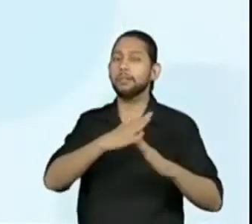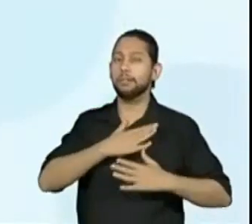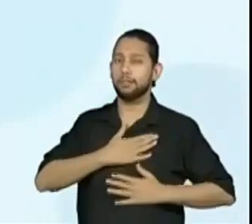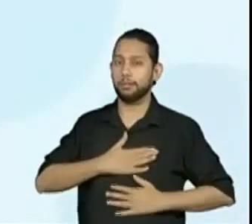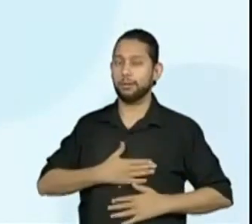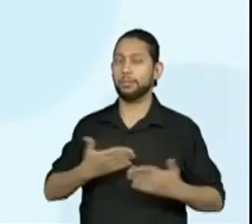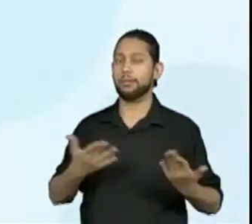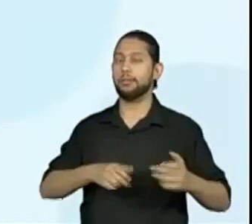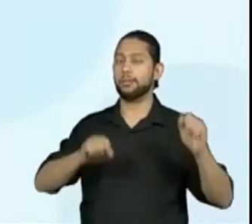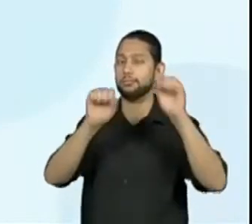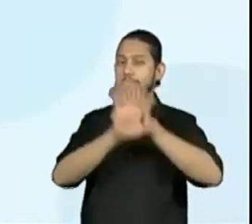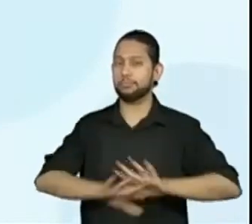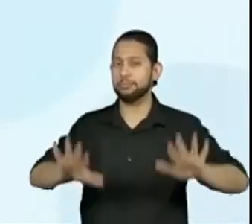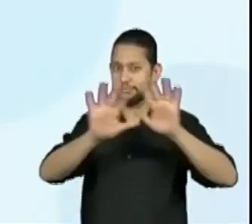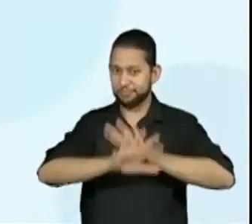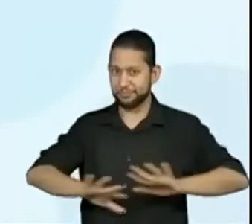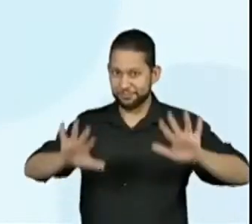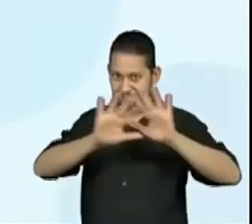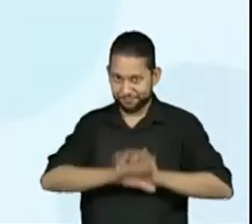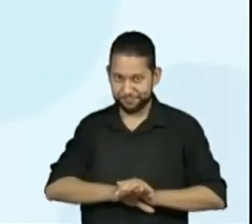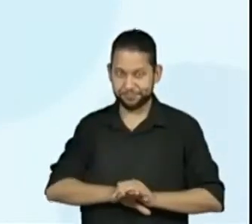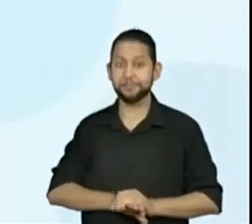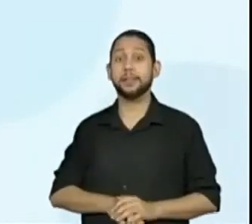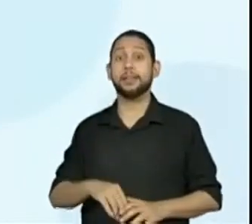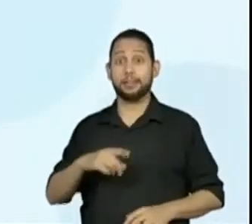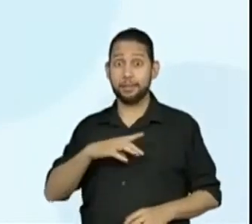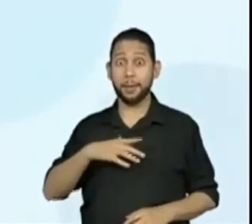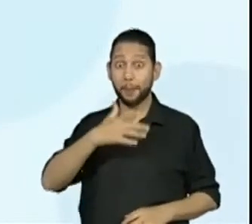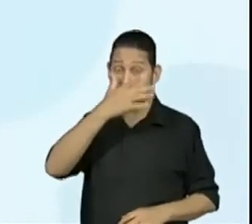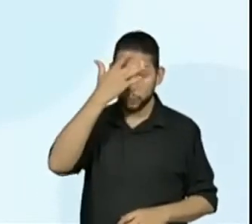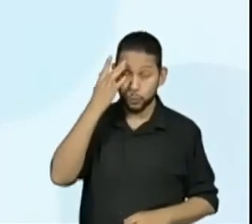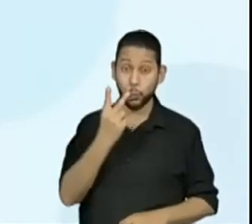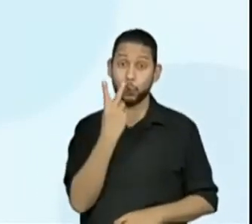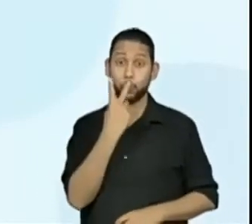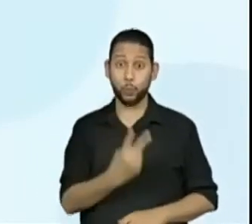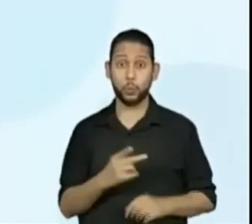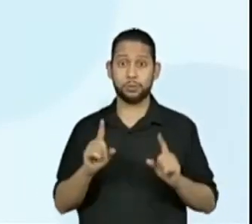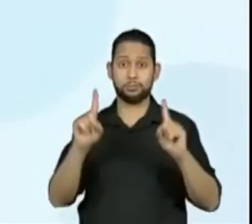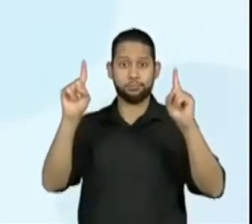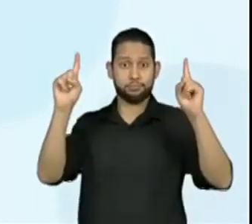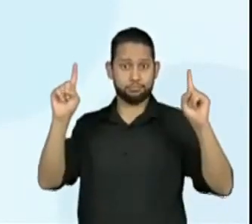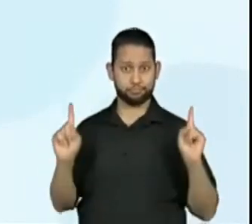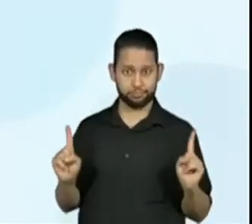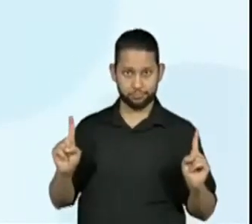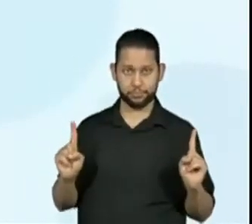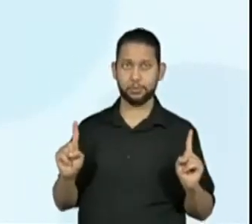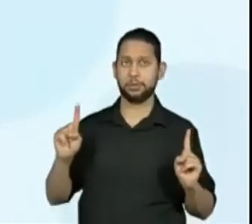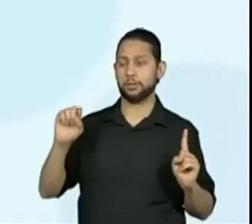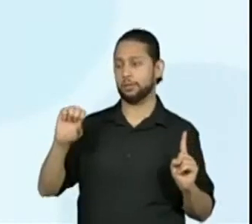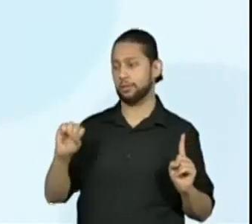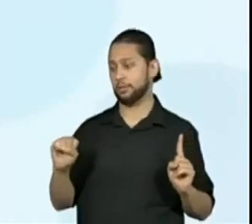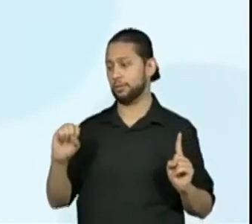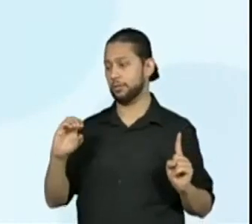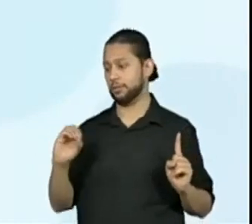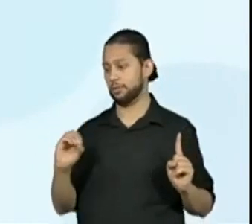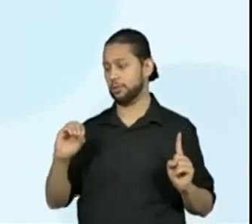primeira questão é o seguinte, como poderíamos dividir o dinheiro de uma maneira justa? Certo? Então, vamos lá. A gente pode dividir